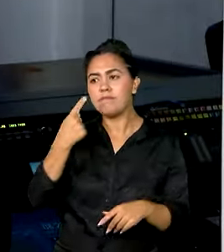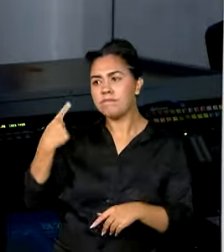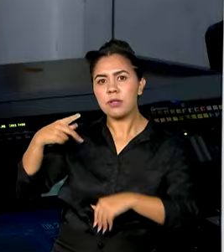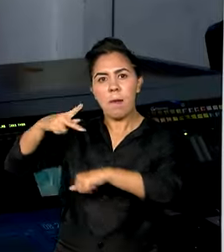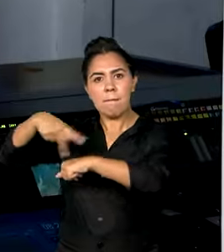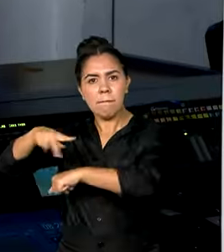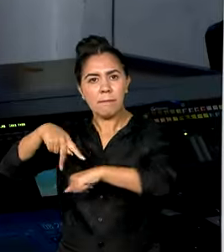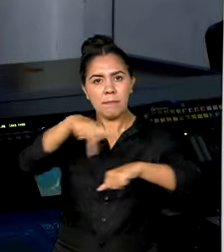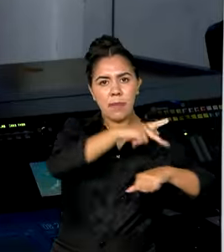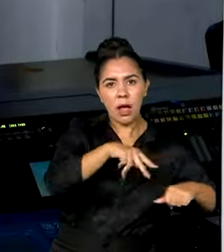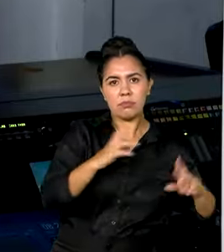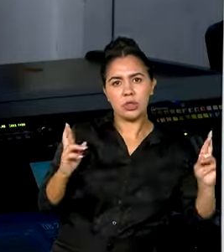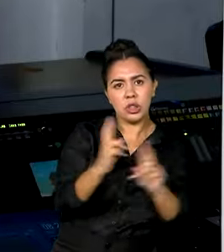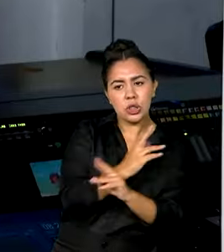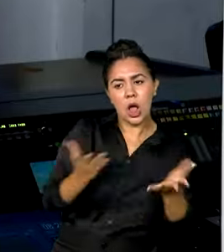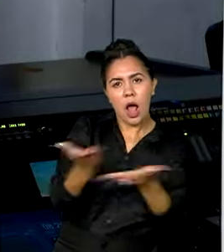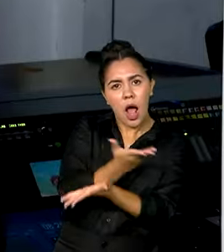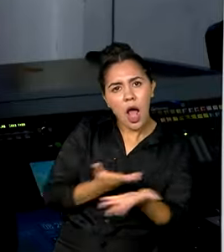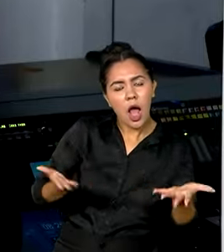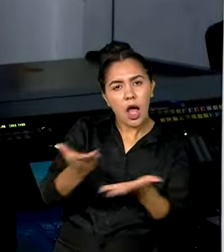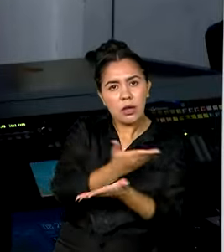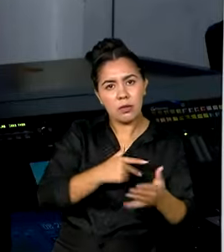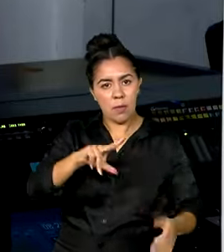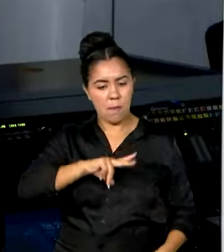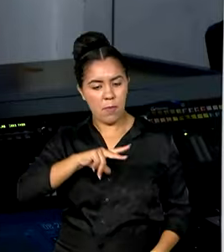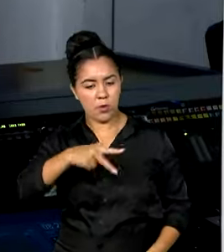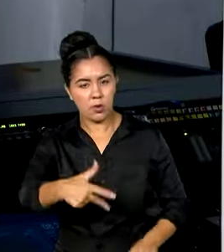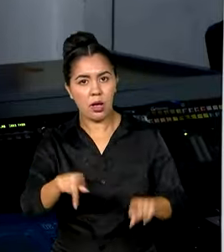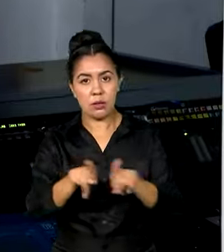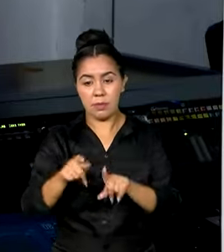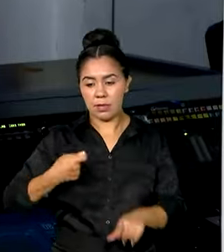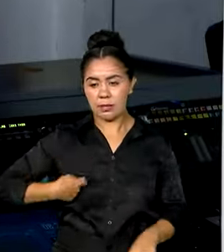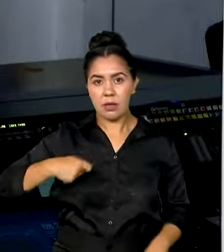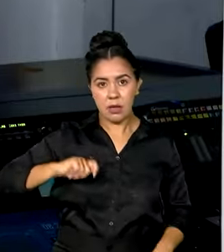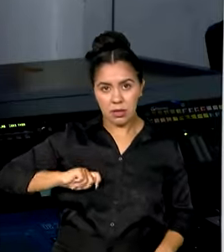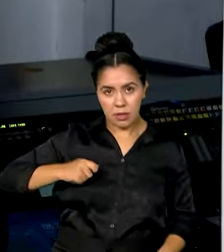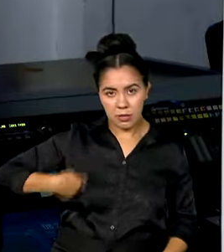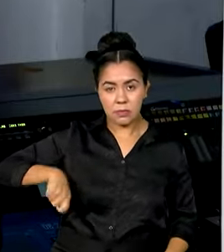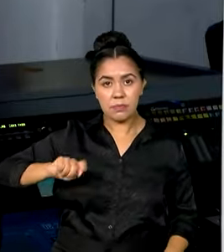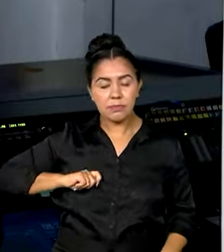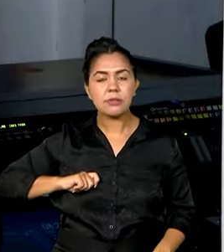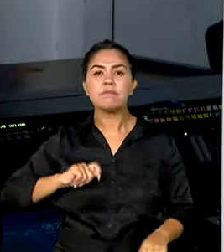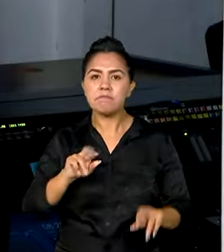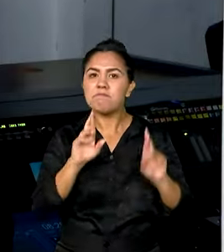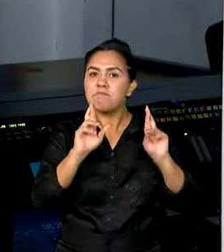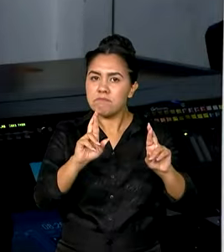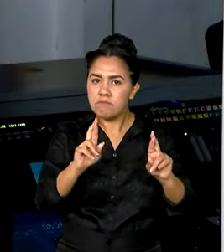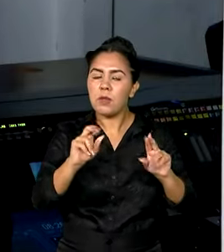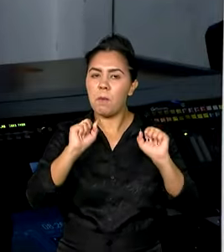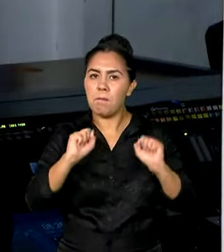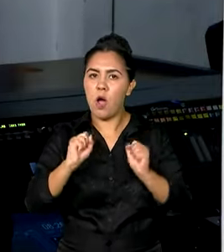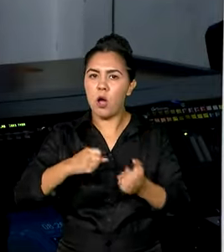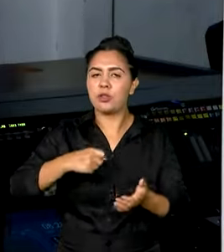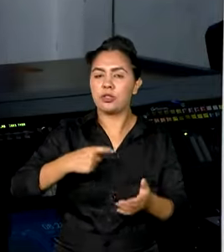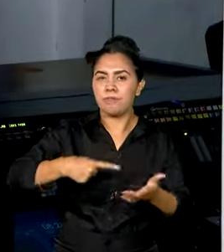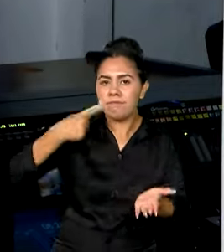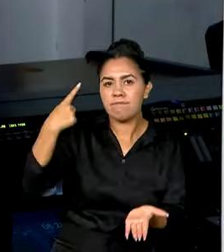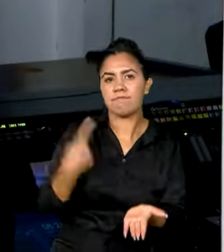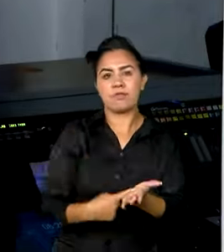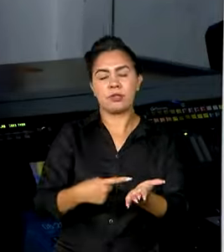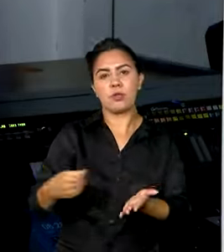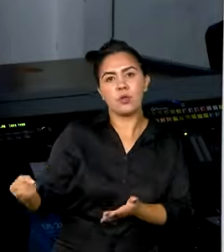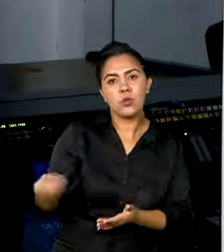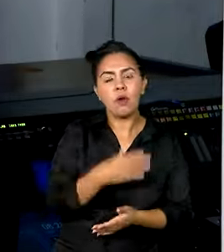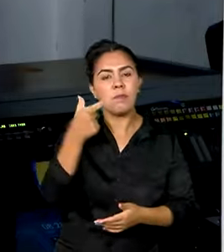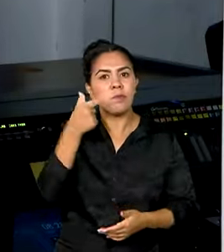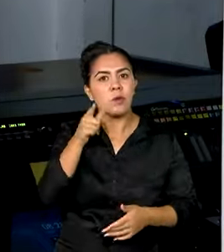representantes de empresas e governos de Portugal e Espanha, espera-se que novas parcerias sejam firmadas para expandir ainda